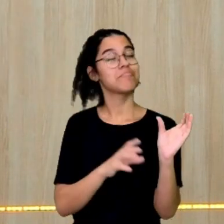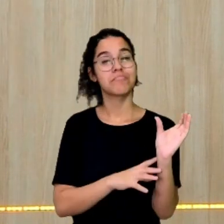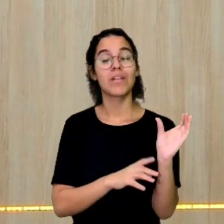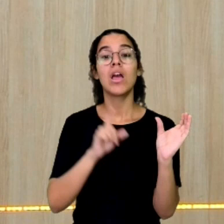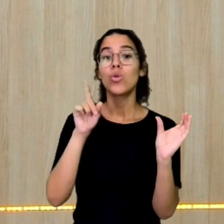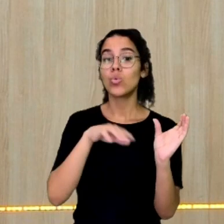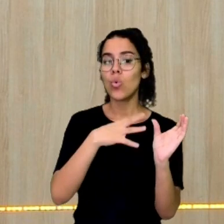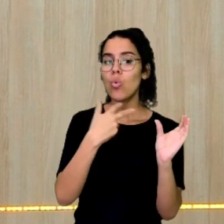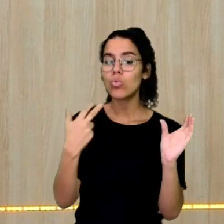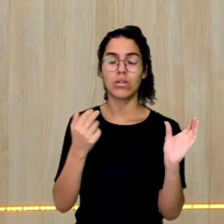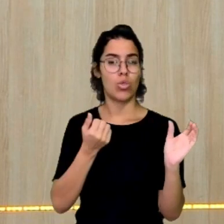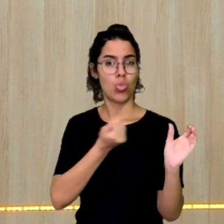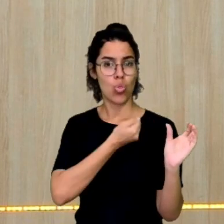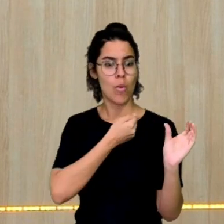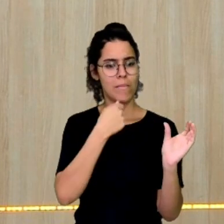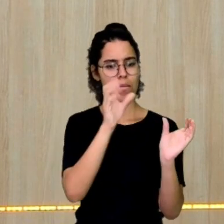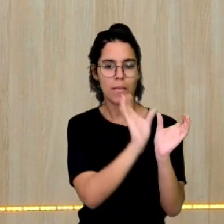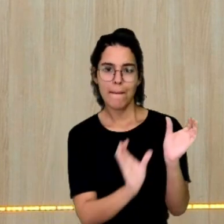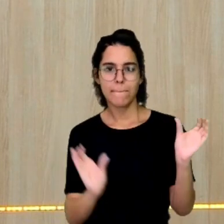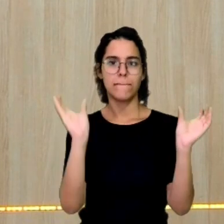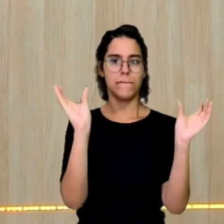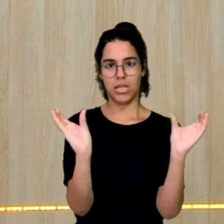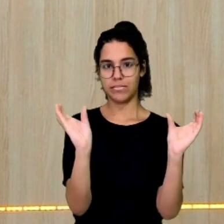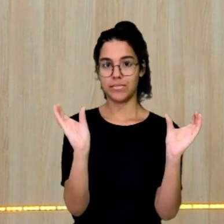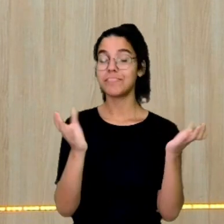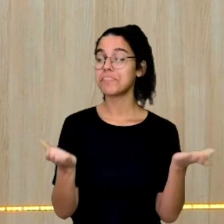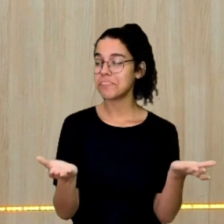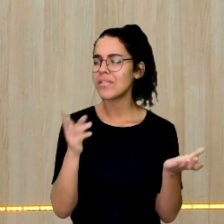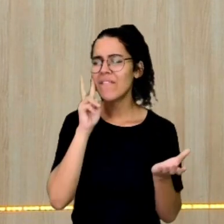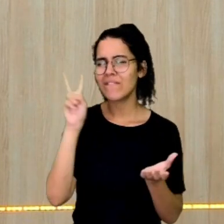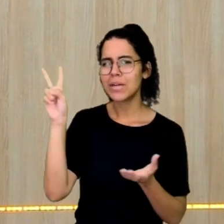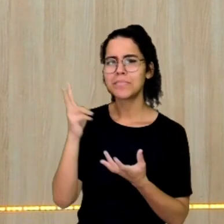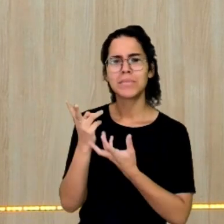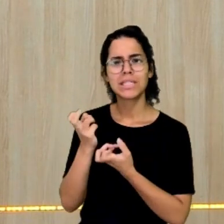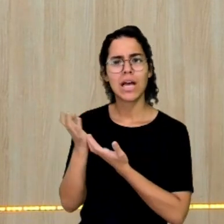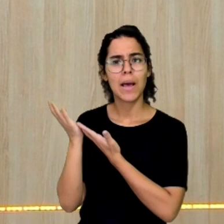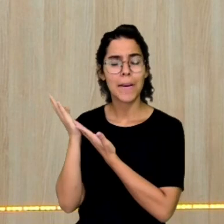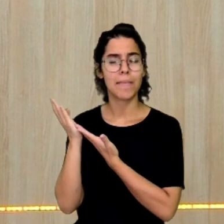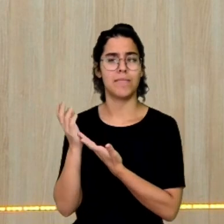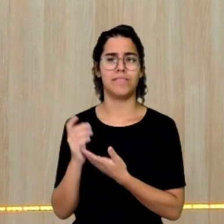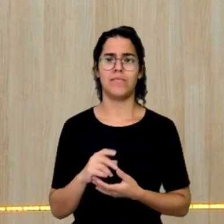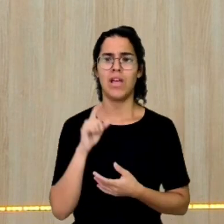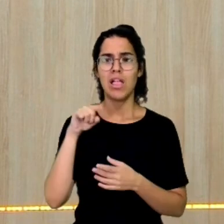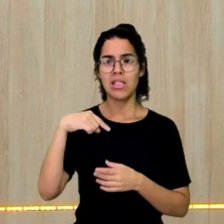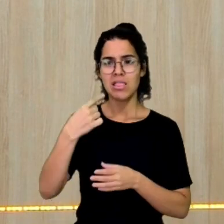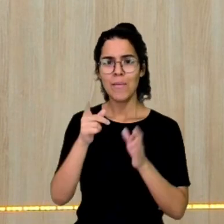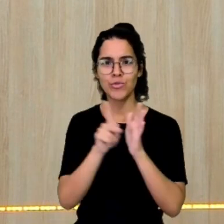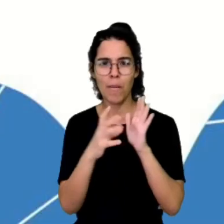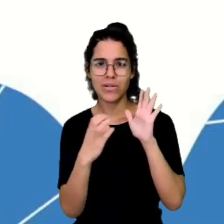e tudo que é número para o outro lado. Ou seja, observem que eu já tenho lá depois do sinal de